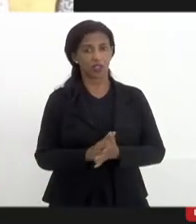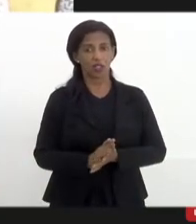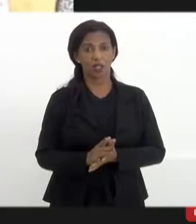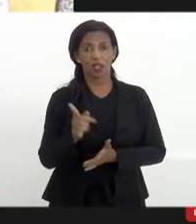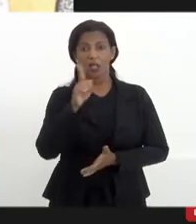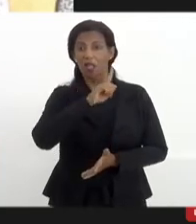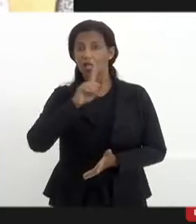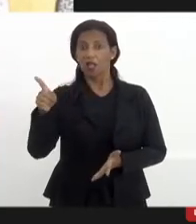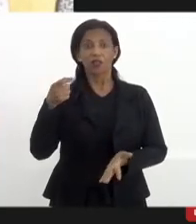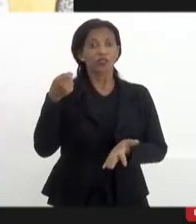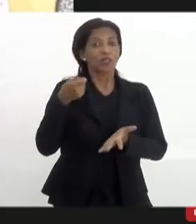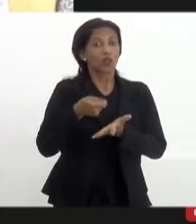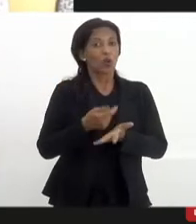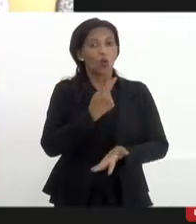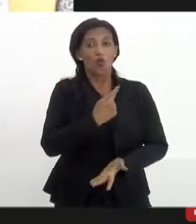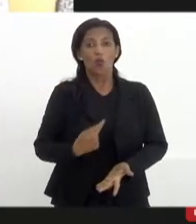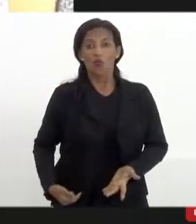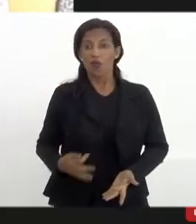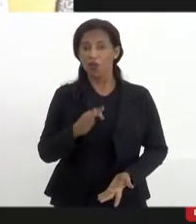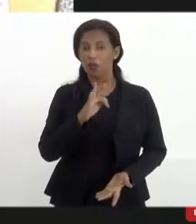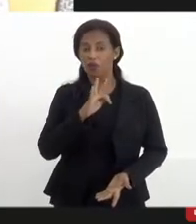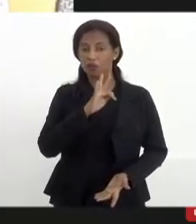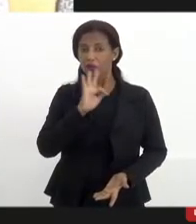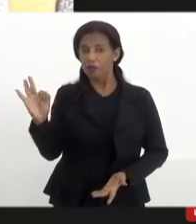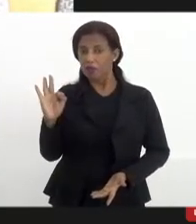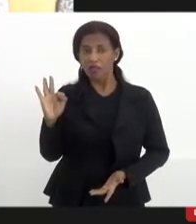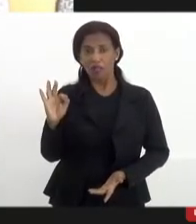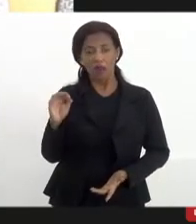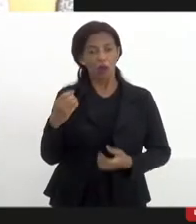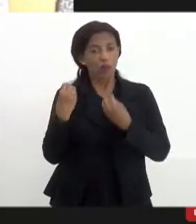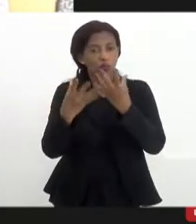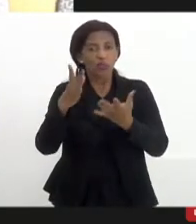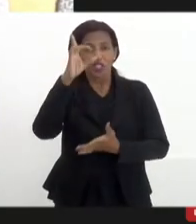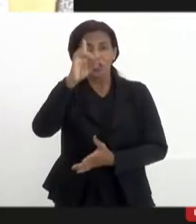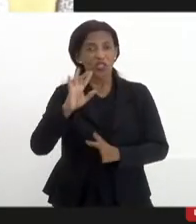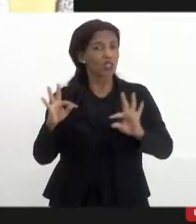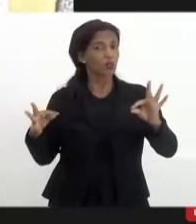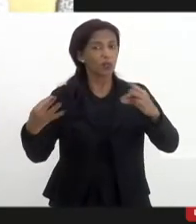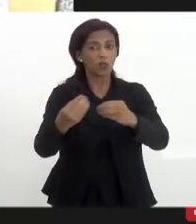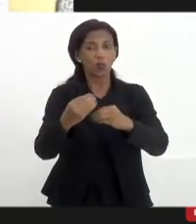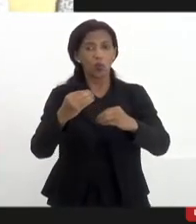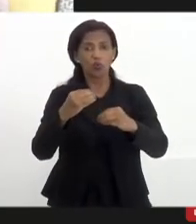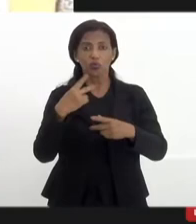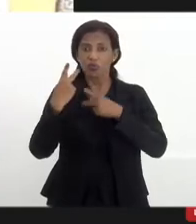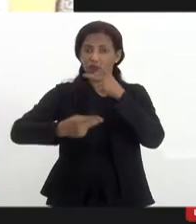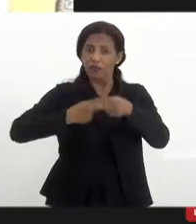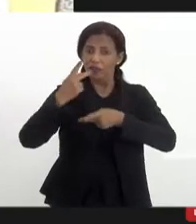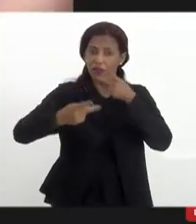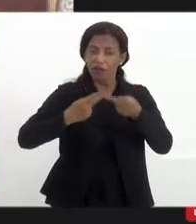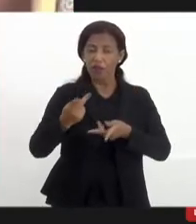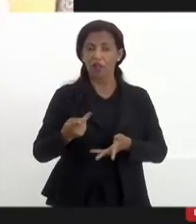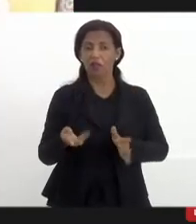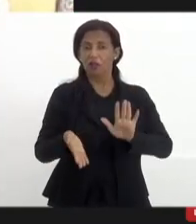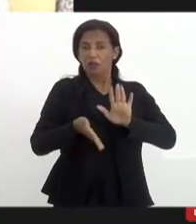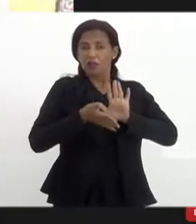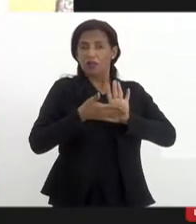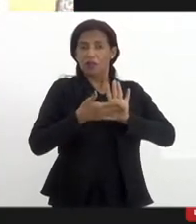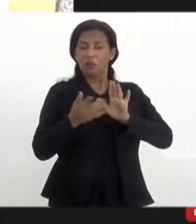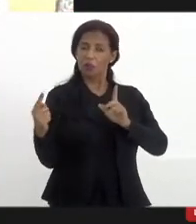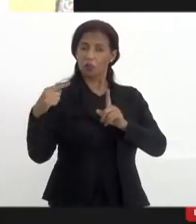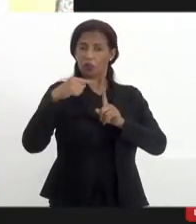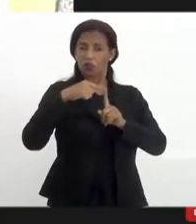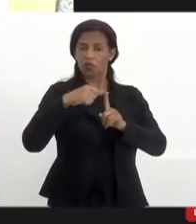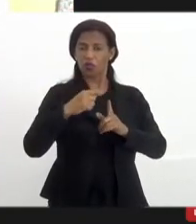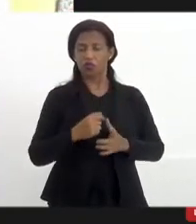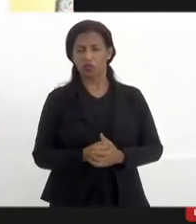não está garantido, o governo federal não está garantindo o direito à comunicação para todos os cidadãos fluminenses, então fazer propostas objetivas,